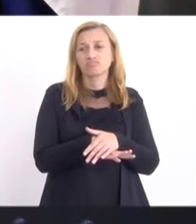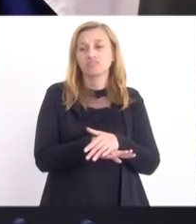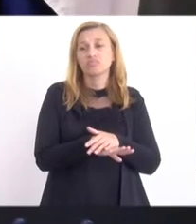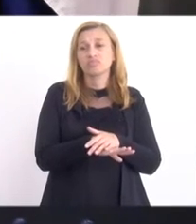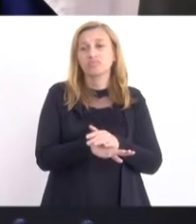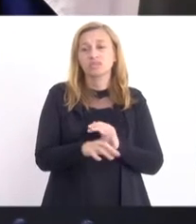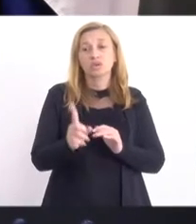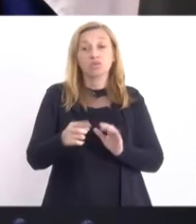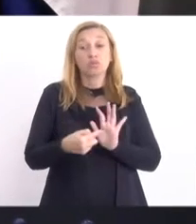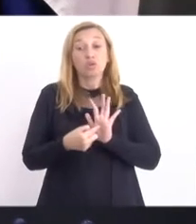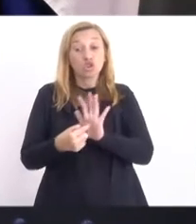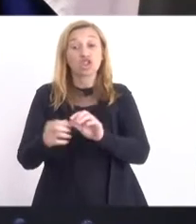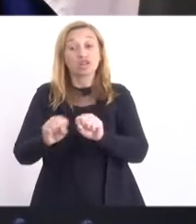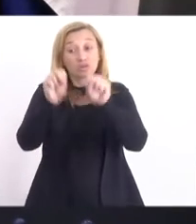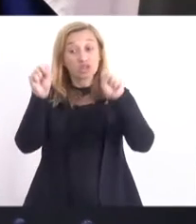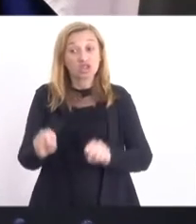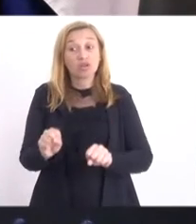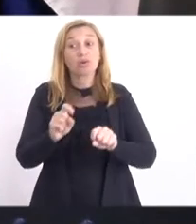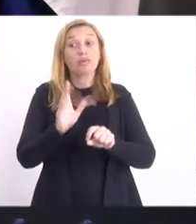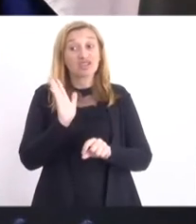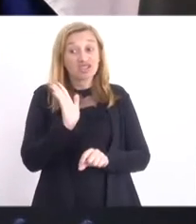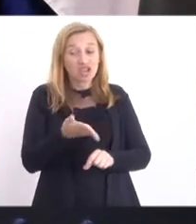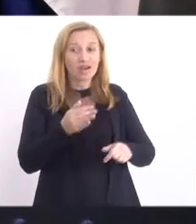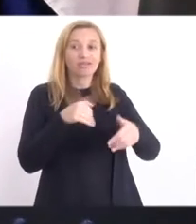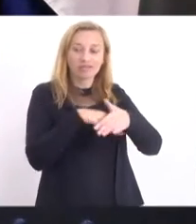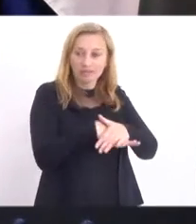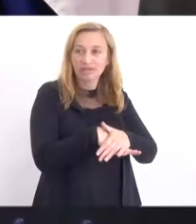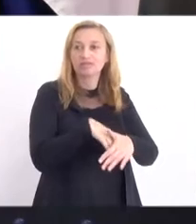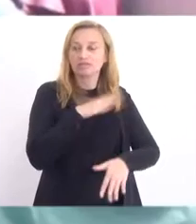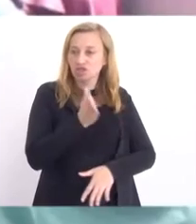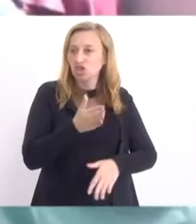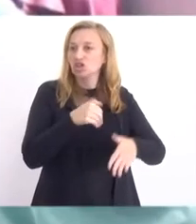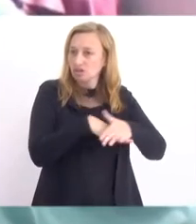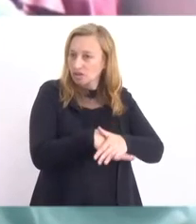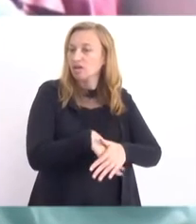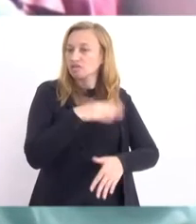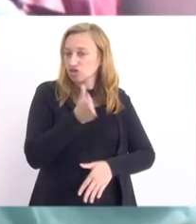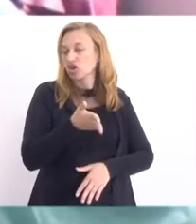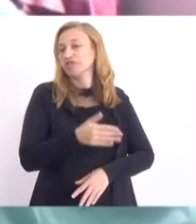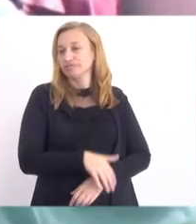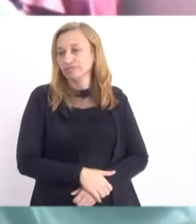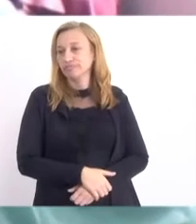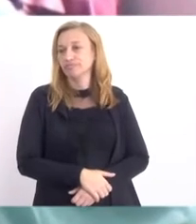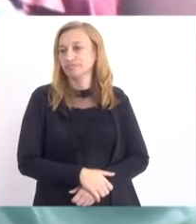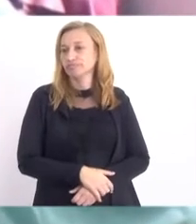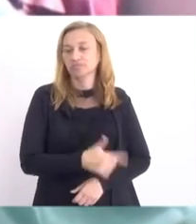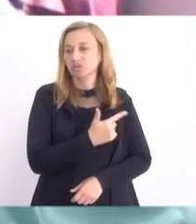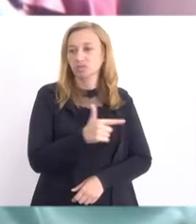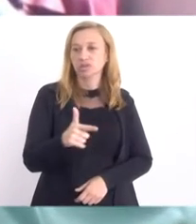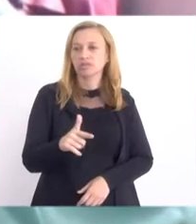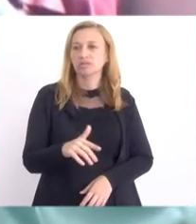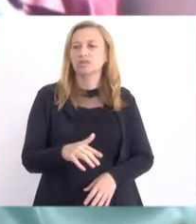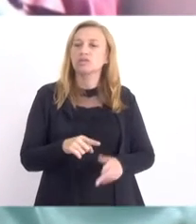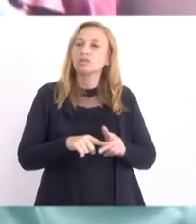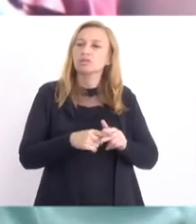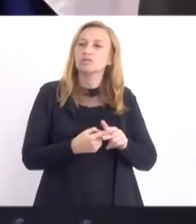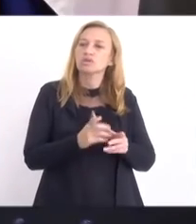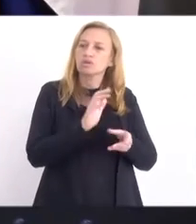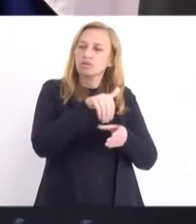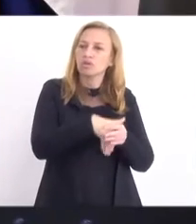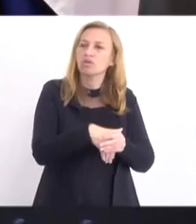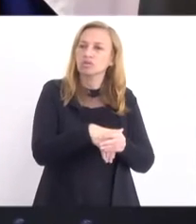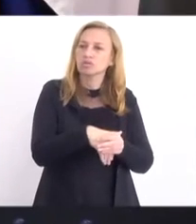apontado no sistema, mas já foi arquivado. Ah, já foi arquivado. Já, já foi arquivado. Ele não existe mais. Eu vou alterar o voto pela